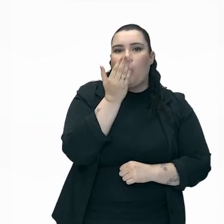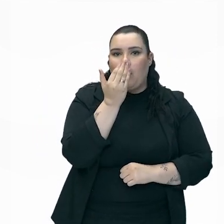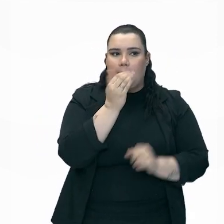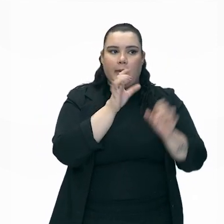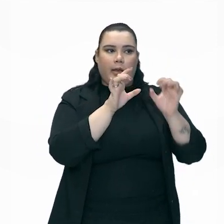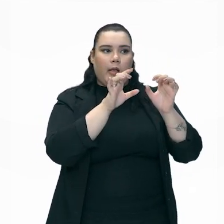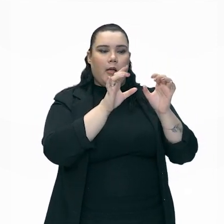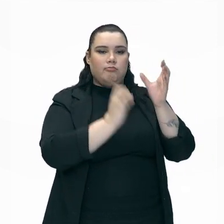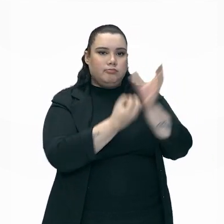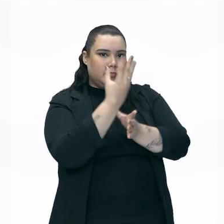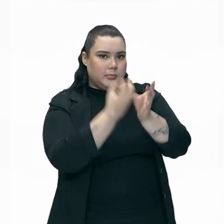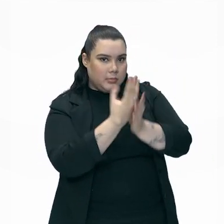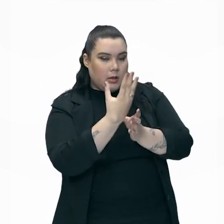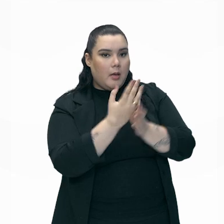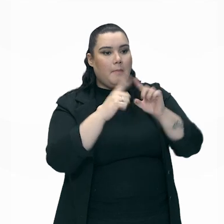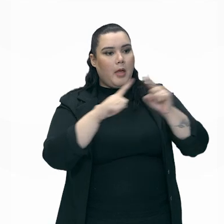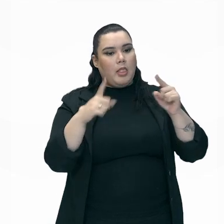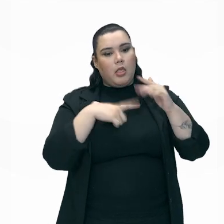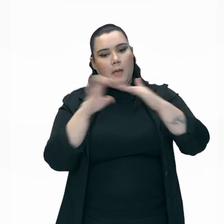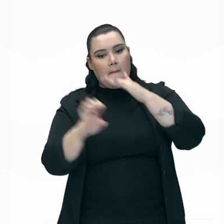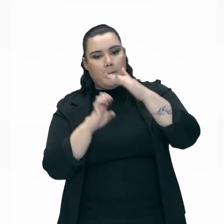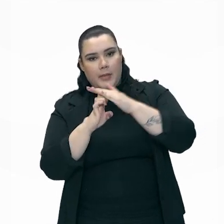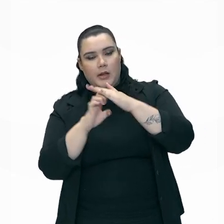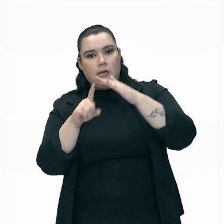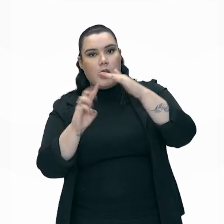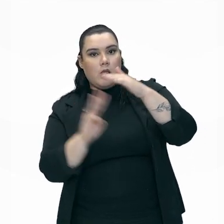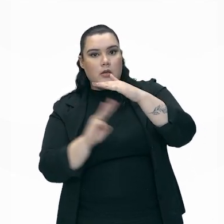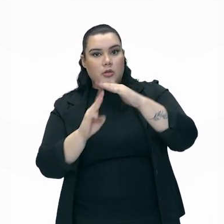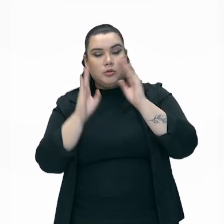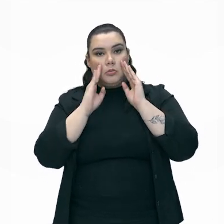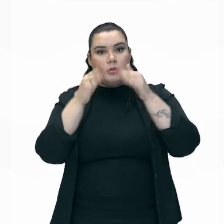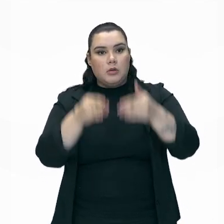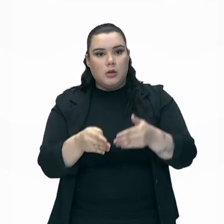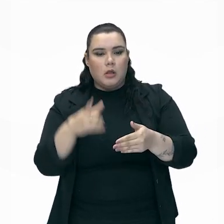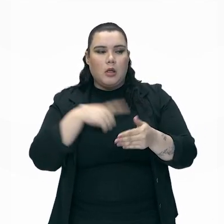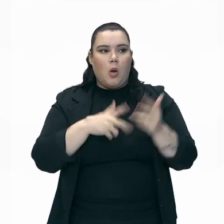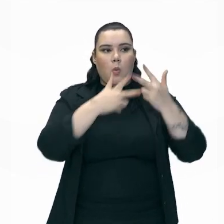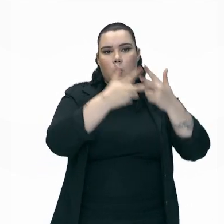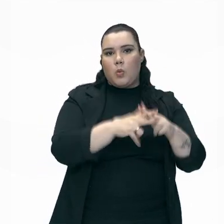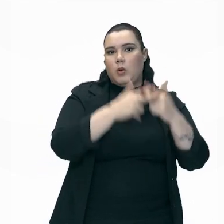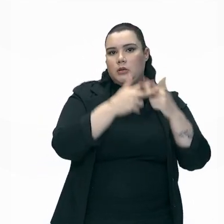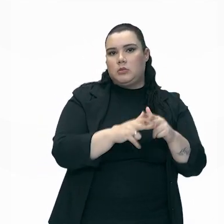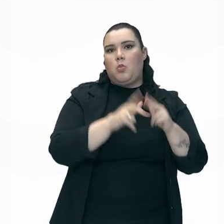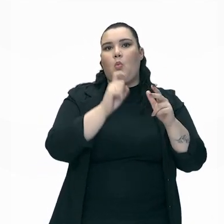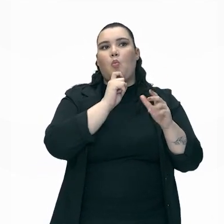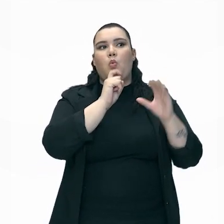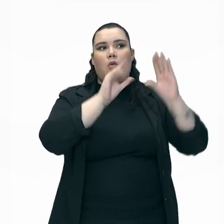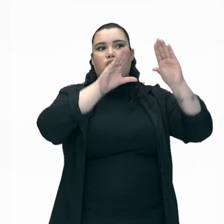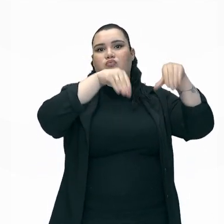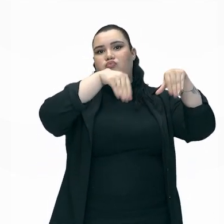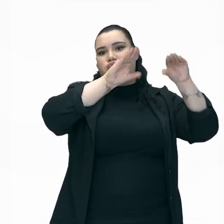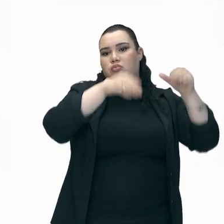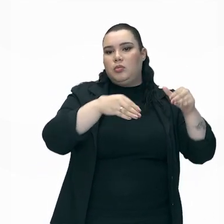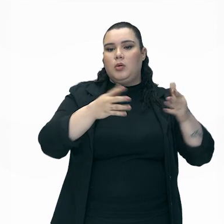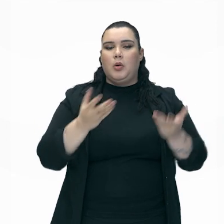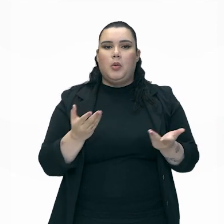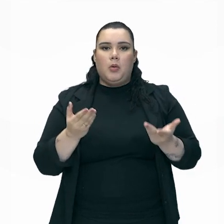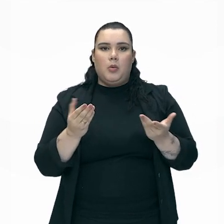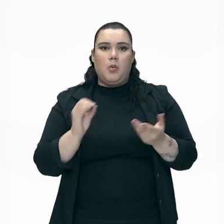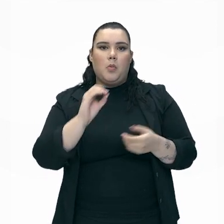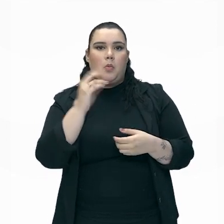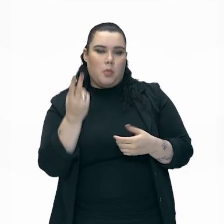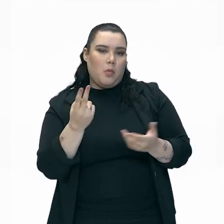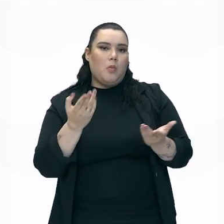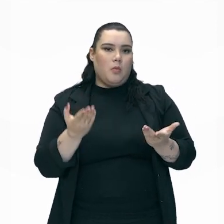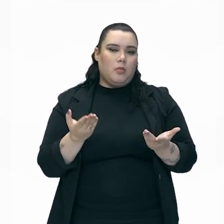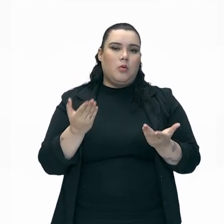tem uma empresa específica que é terceirizada para realizar, por exemplo, a manutenção no ar-condicionado. Na questão ali da climatização,